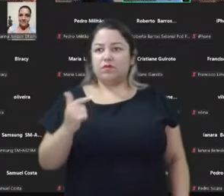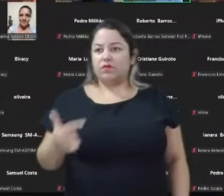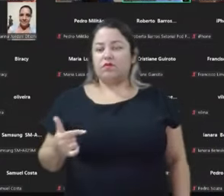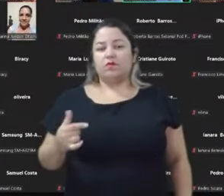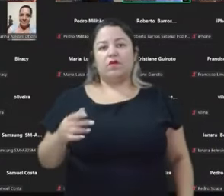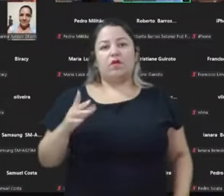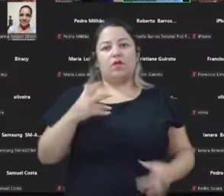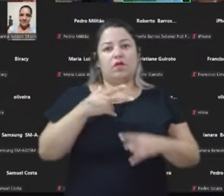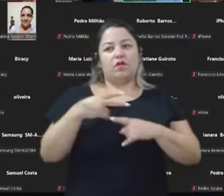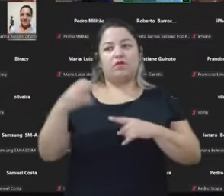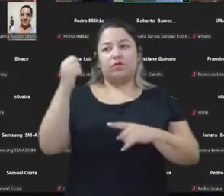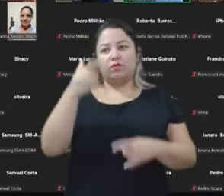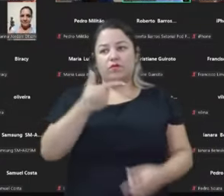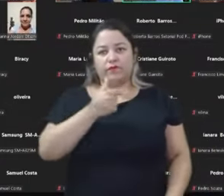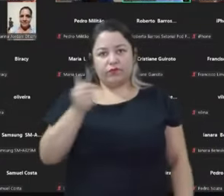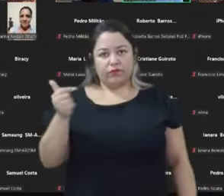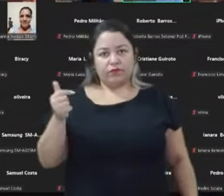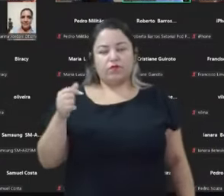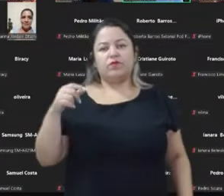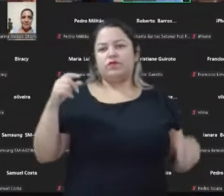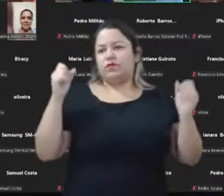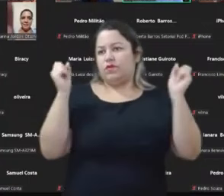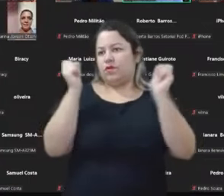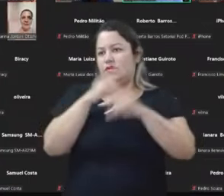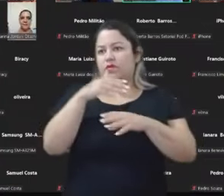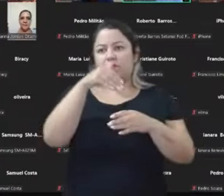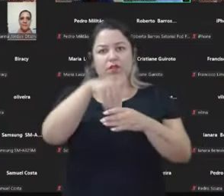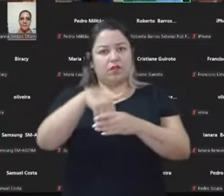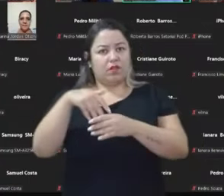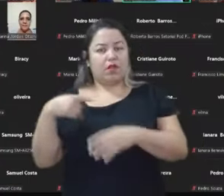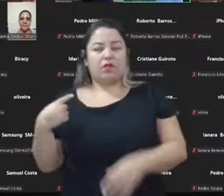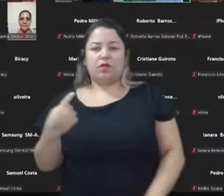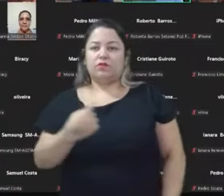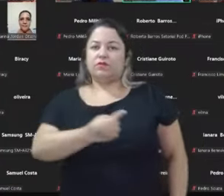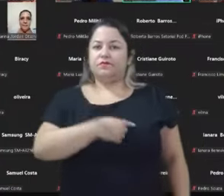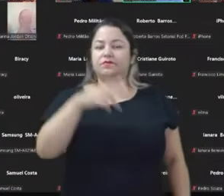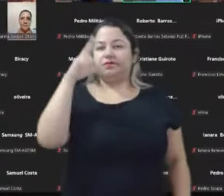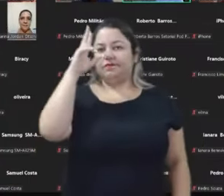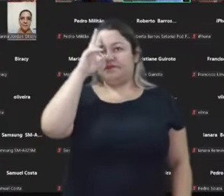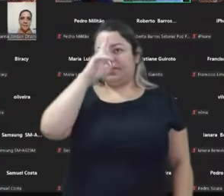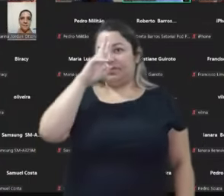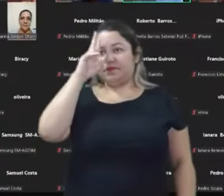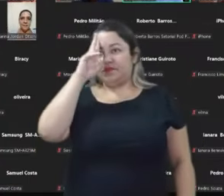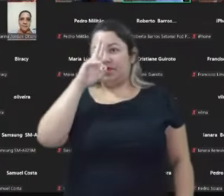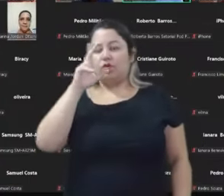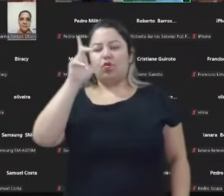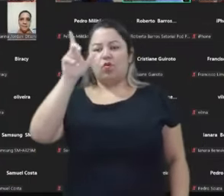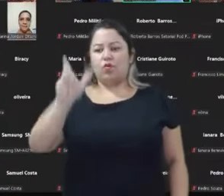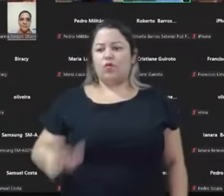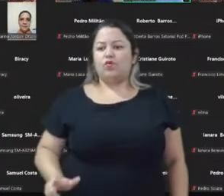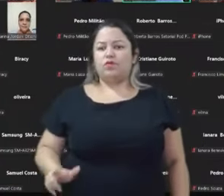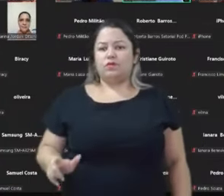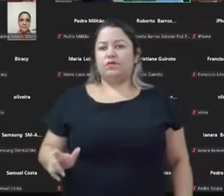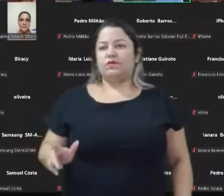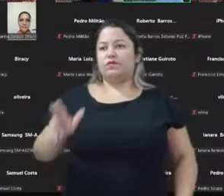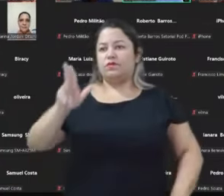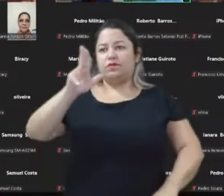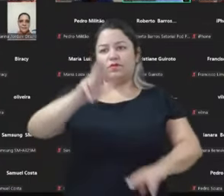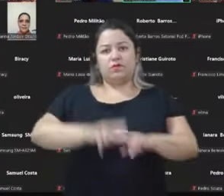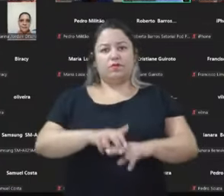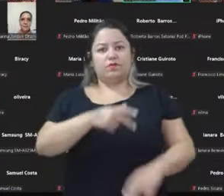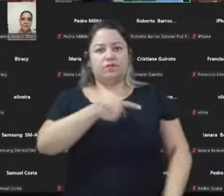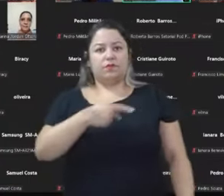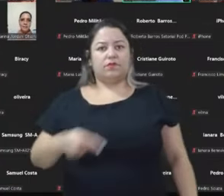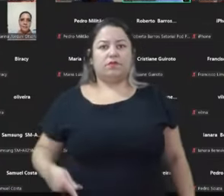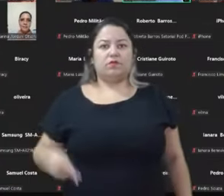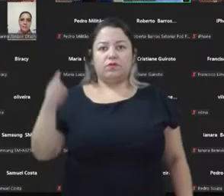de 22. Foi uma eleição difícil, a mais difícil da nossa história. Fizemos contra um candidato sentado na cadeira de presidência da